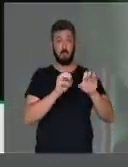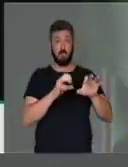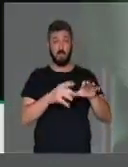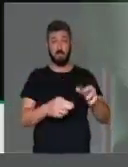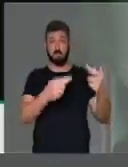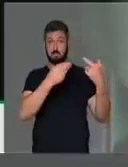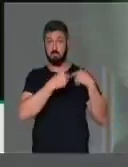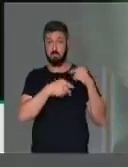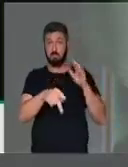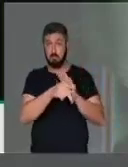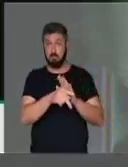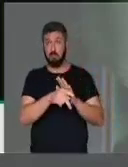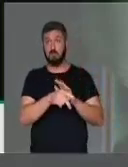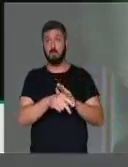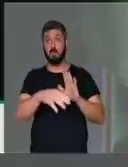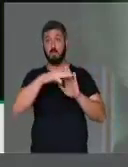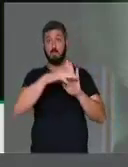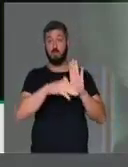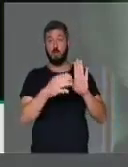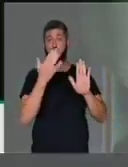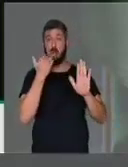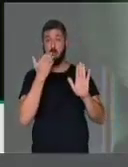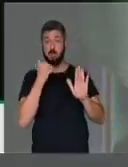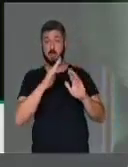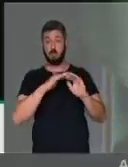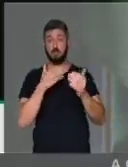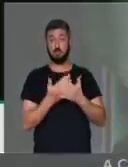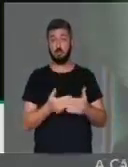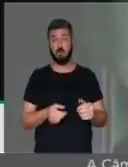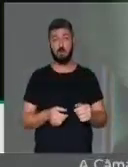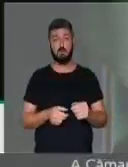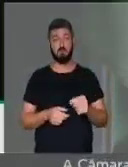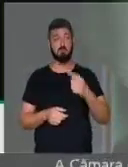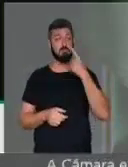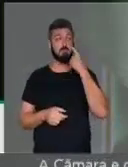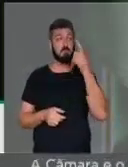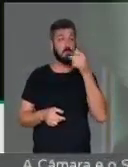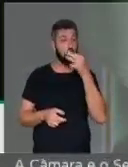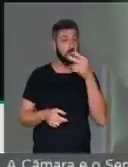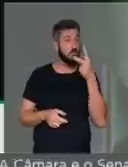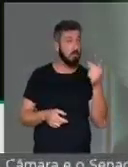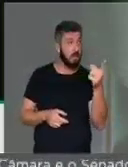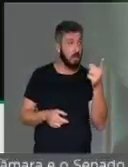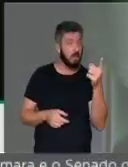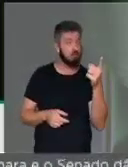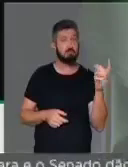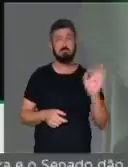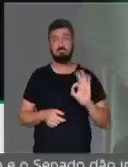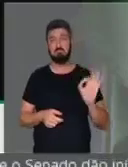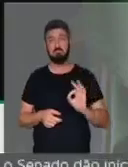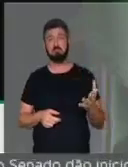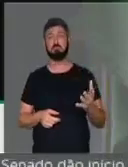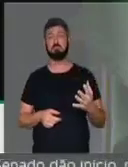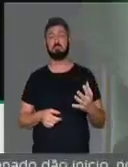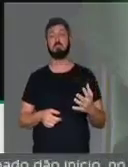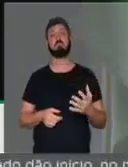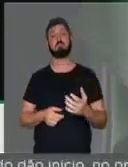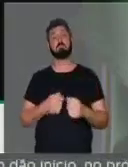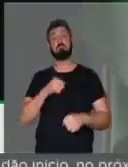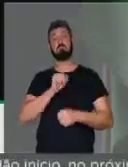responsável pelo programa de alimentação escolar, se pronunciasse e não se pronunciou.